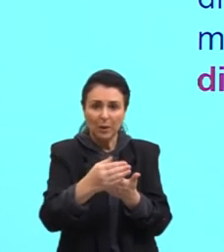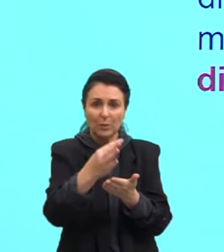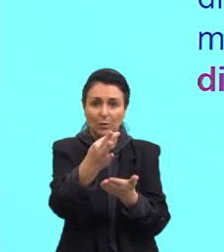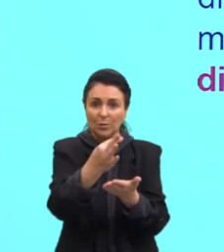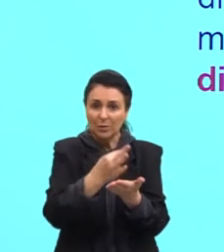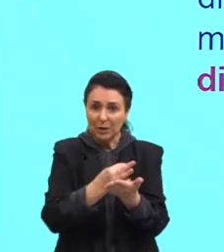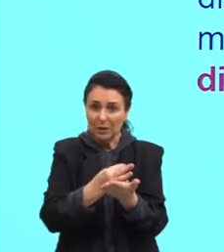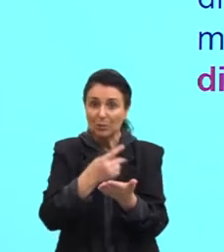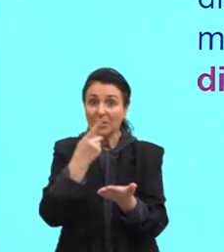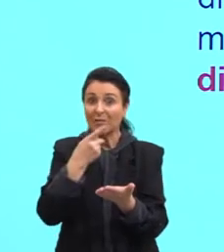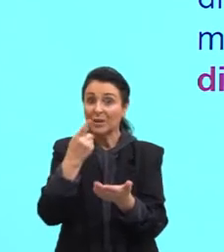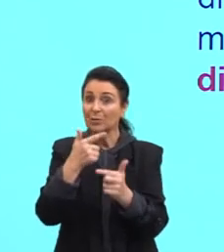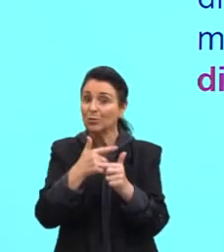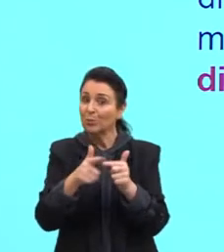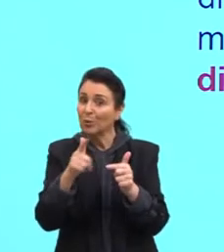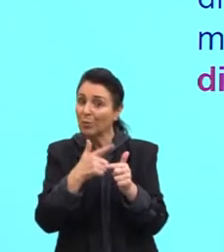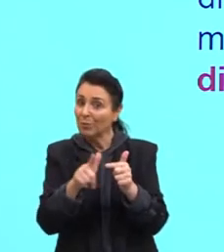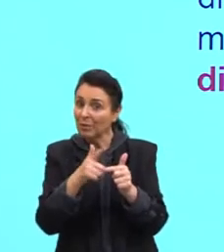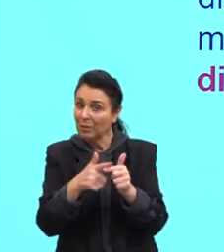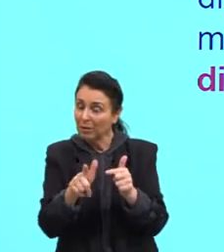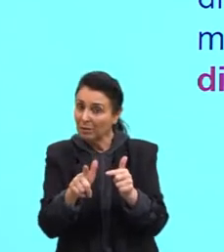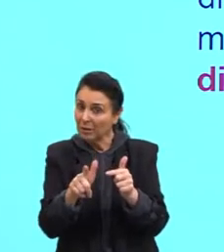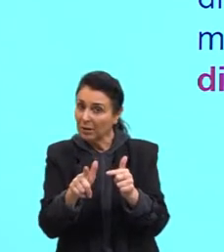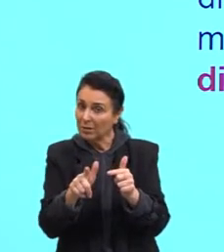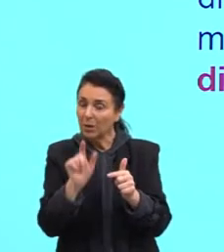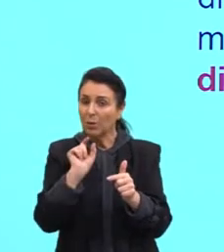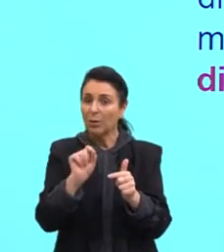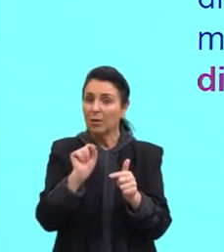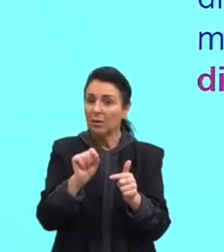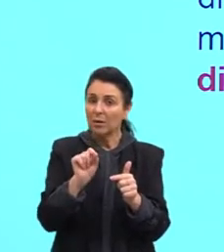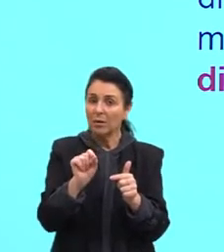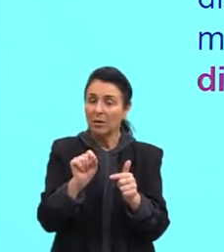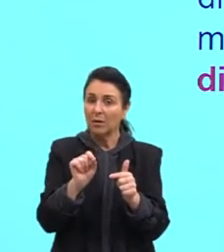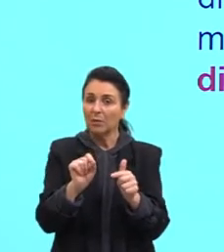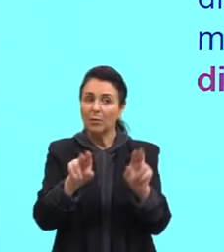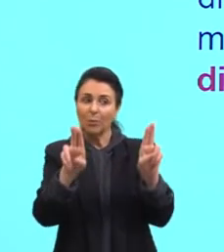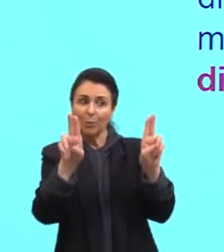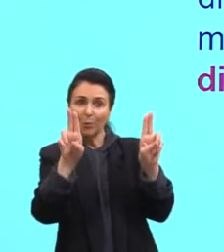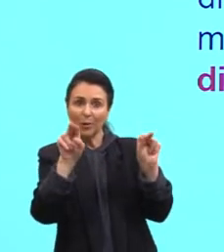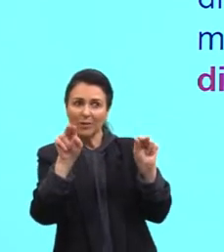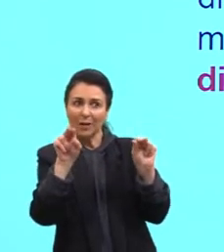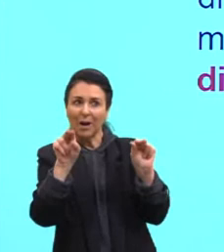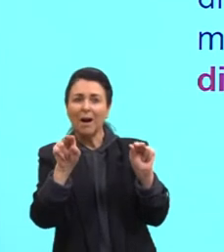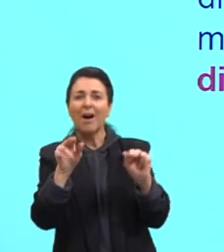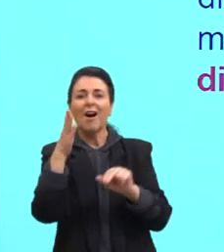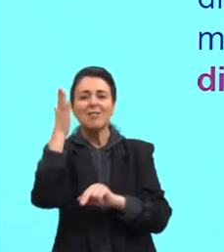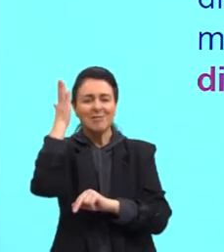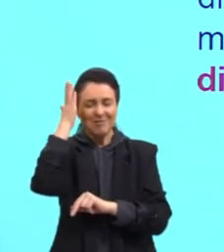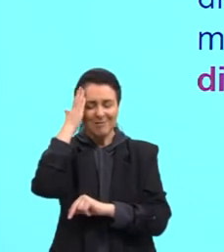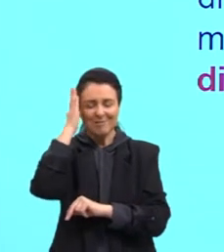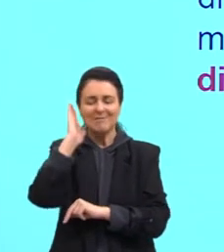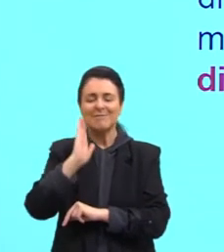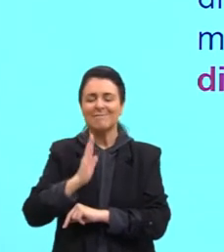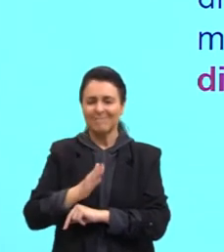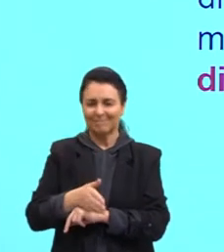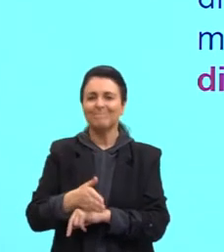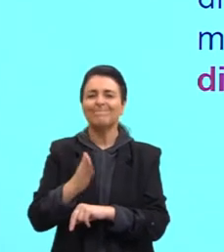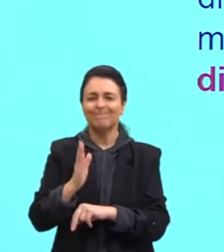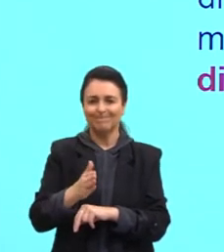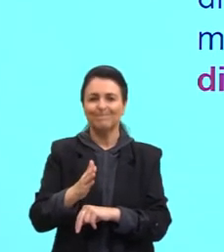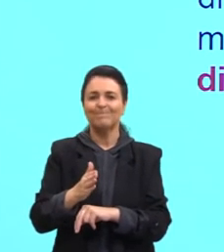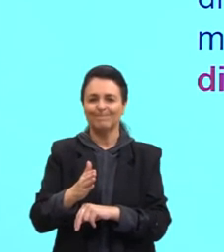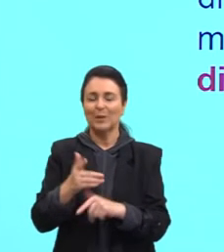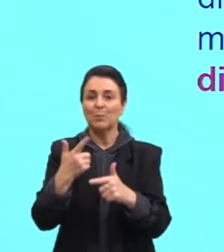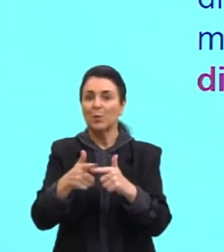problemas. Ok? Certo? Então, aí o assunto já é, já sei que o assunto vai ser uma problemática. Obesidade.